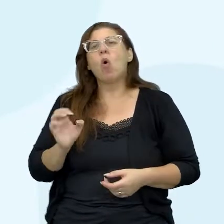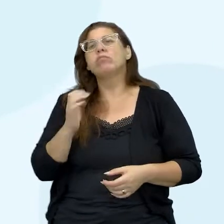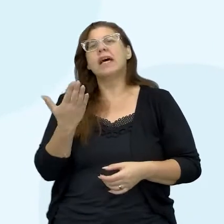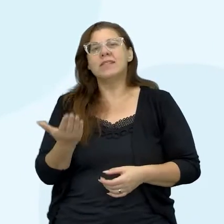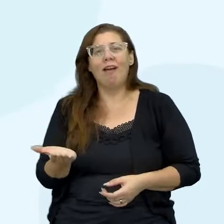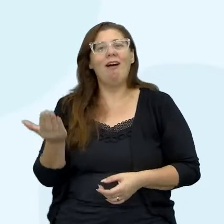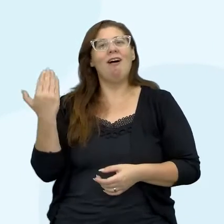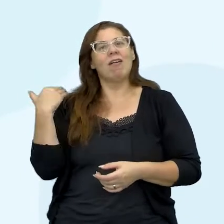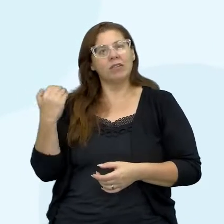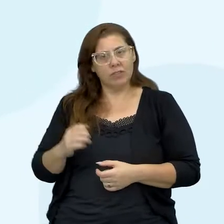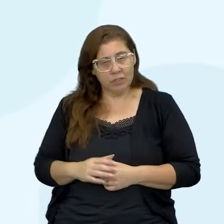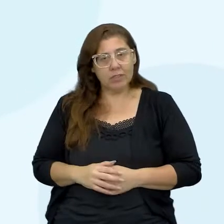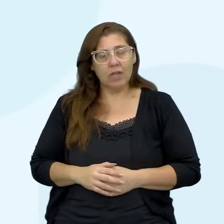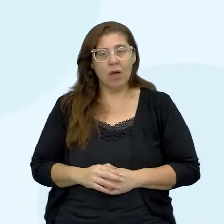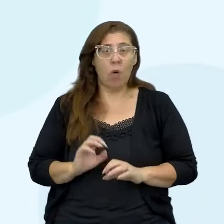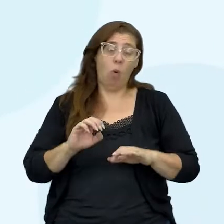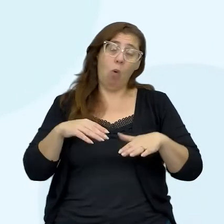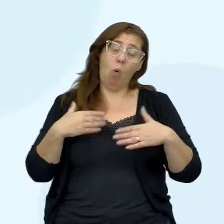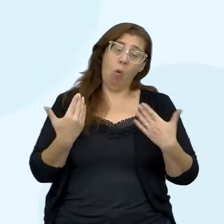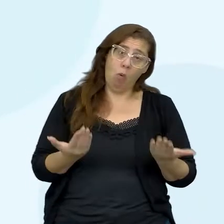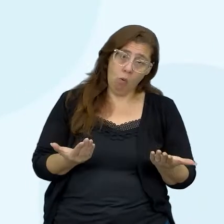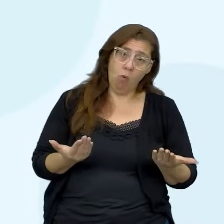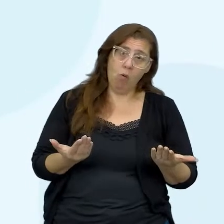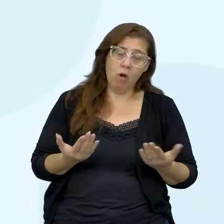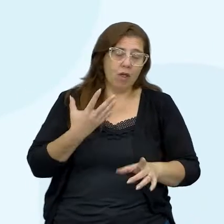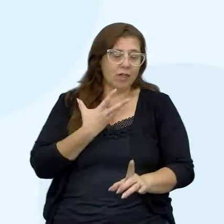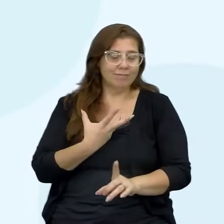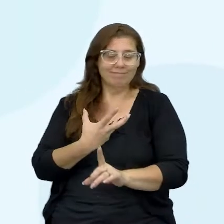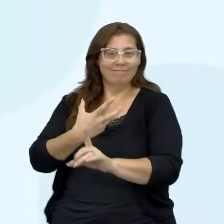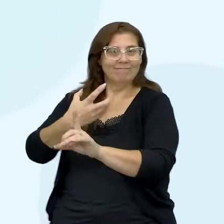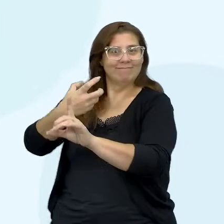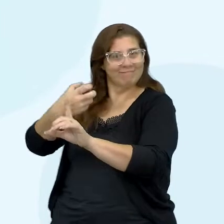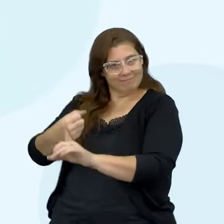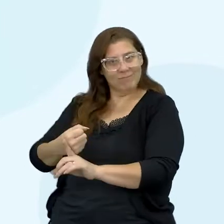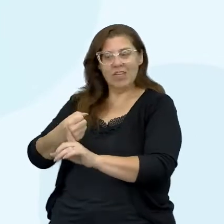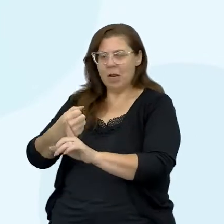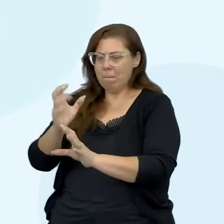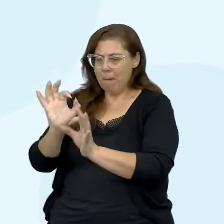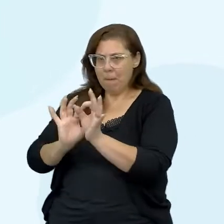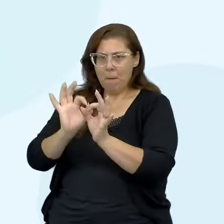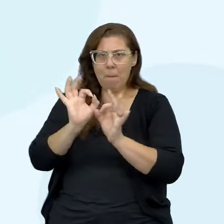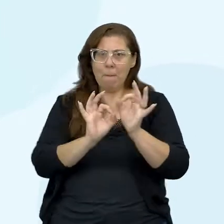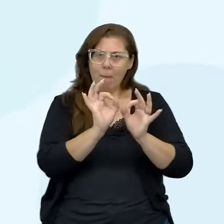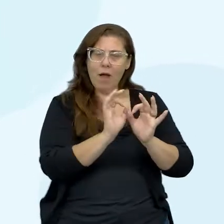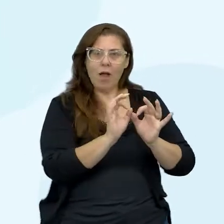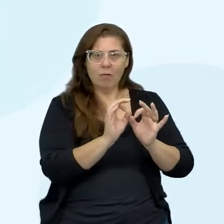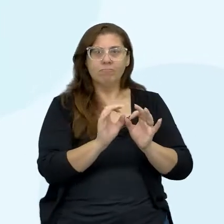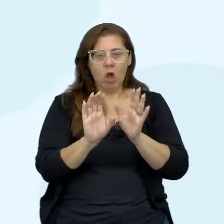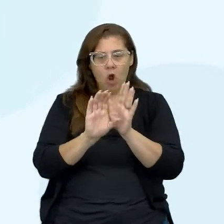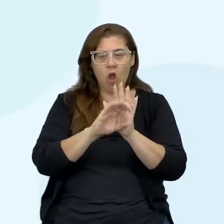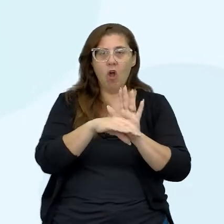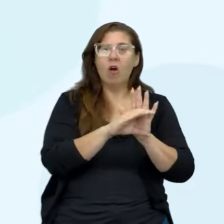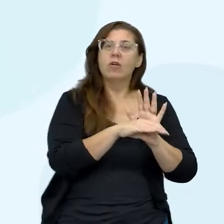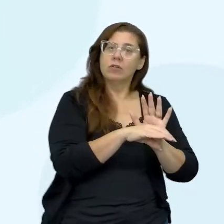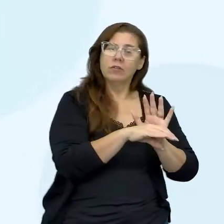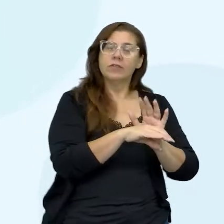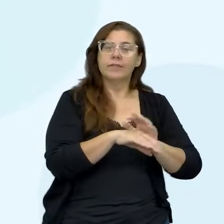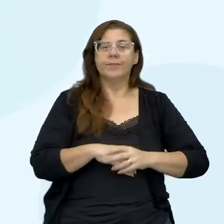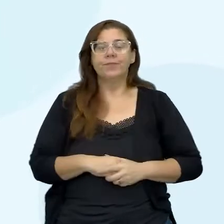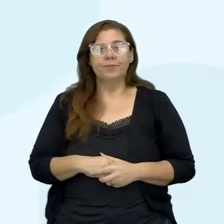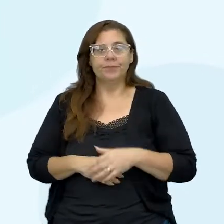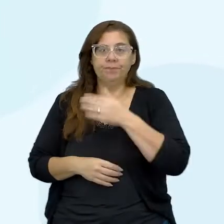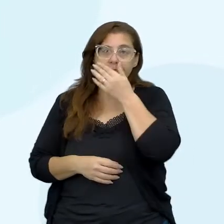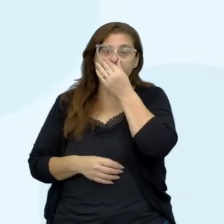dele, ou, em outras palavras, o que inspira, né, a criação desse conceito pelo seu autor.